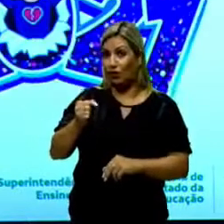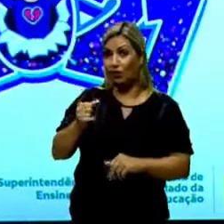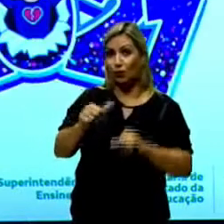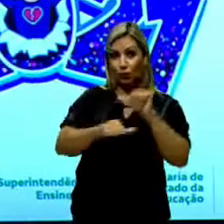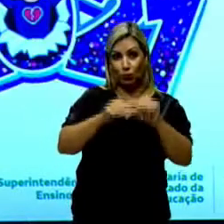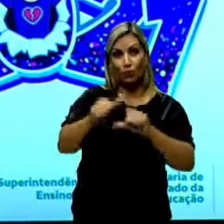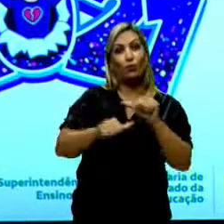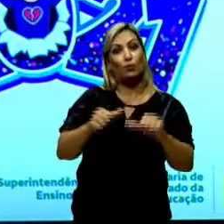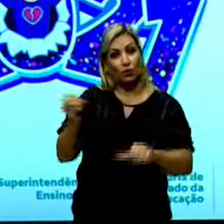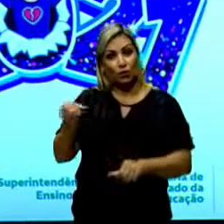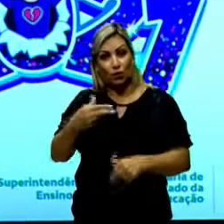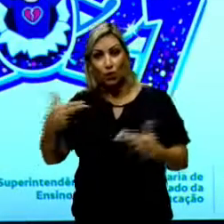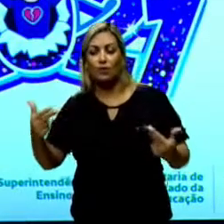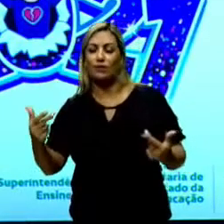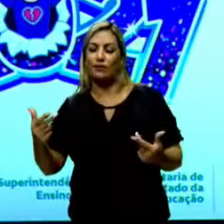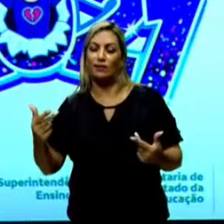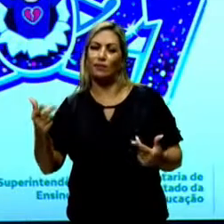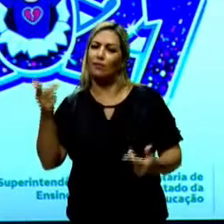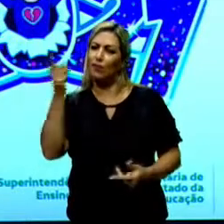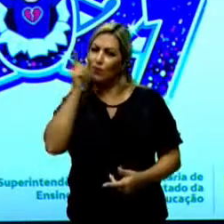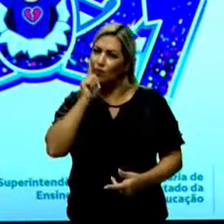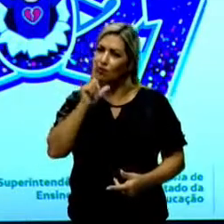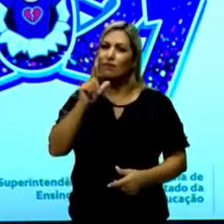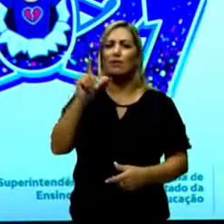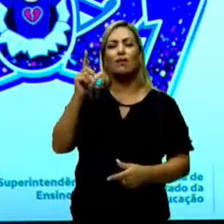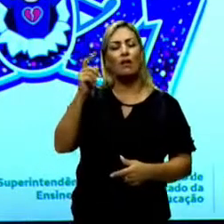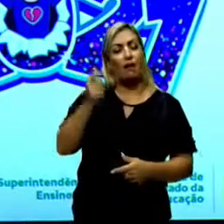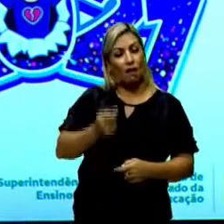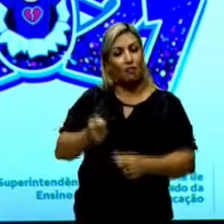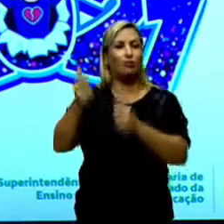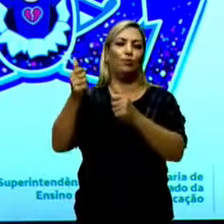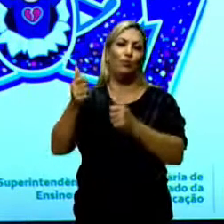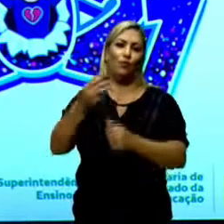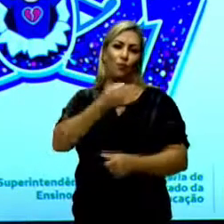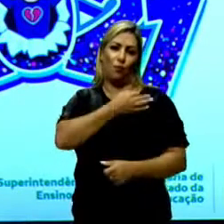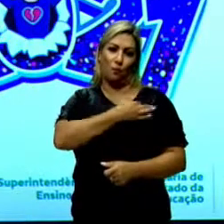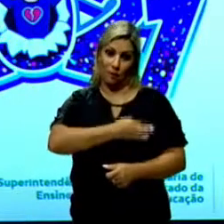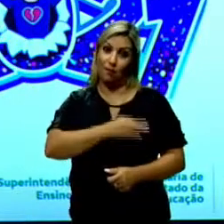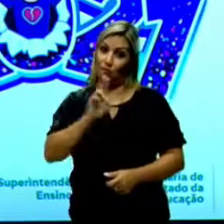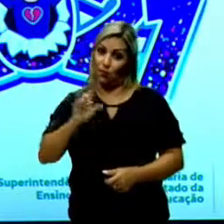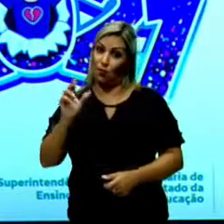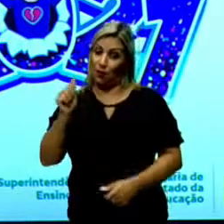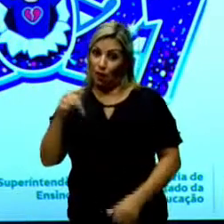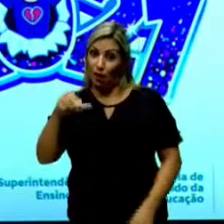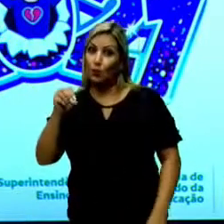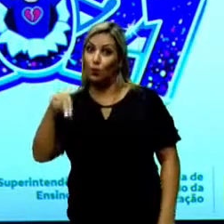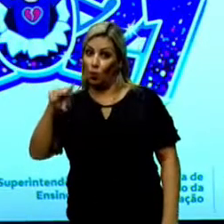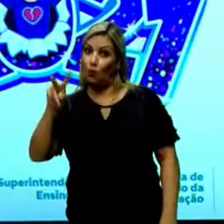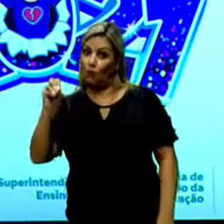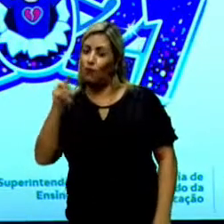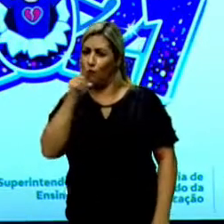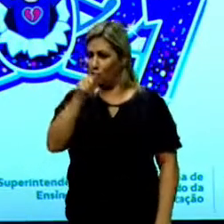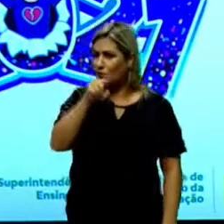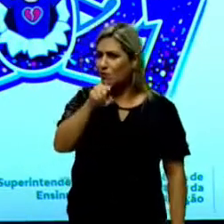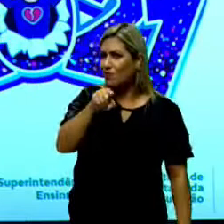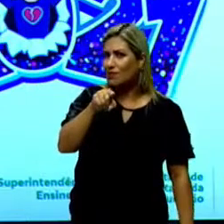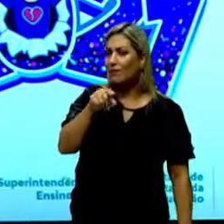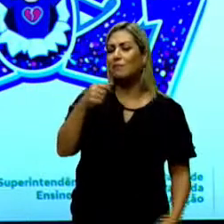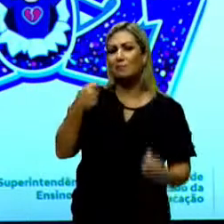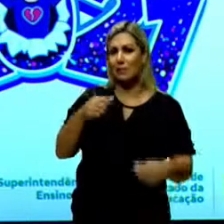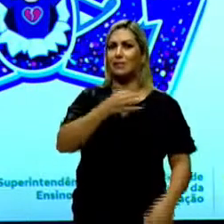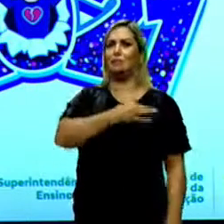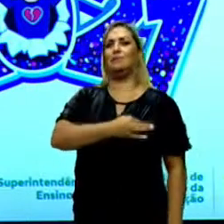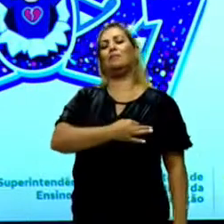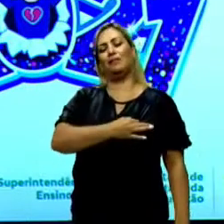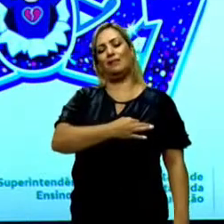mudem. Para ganhar um ano novo que mereça esse nome, você, meu caro, tem que